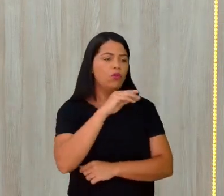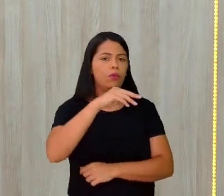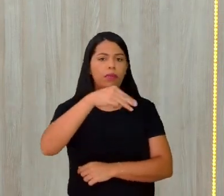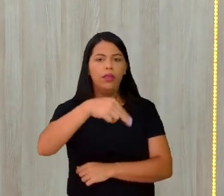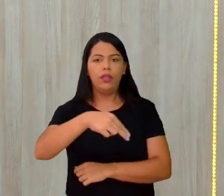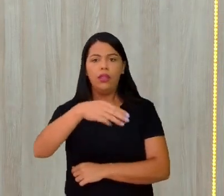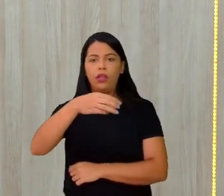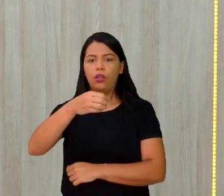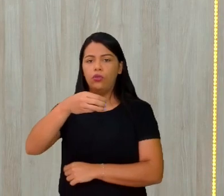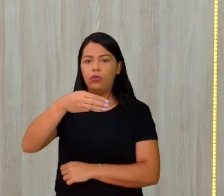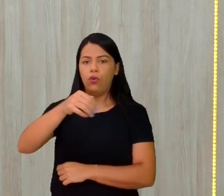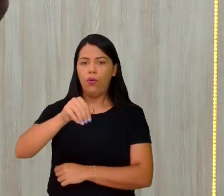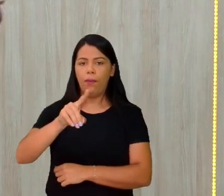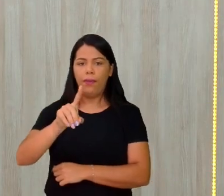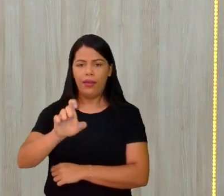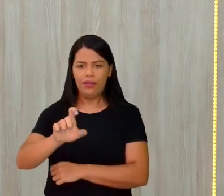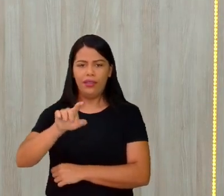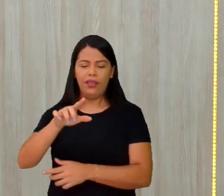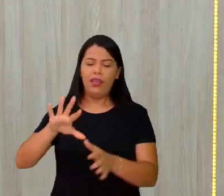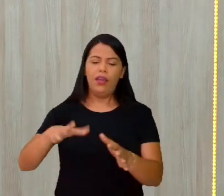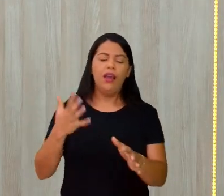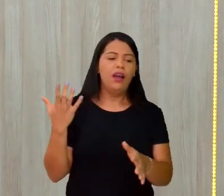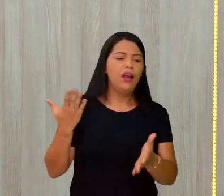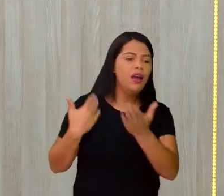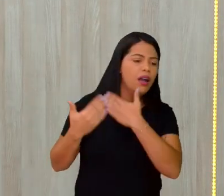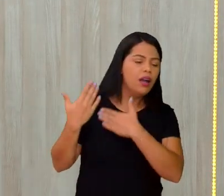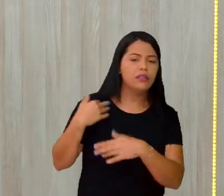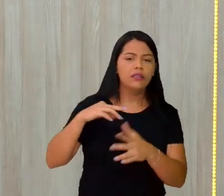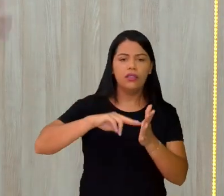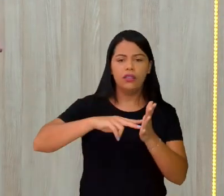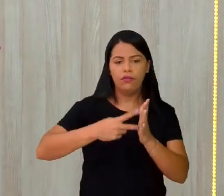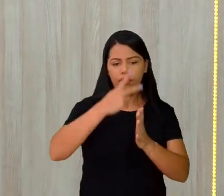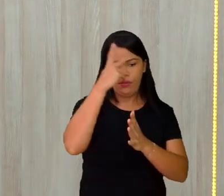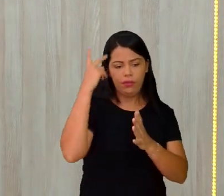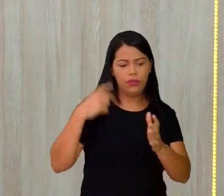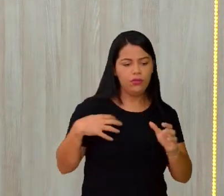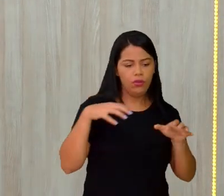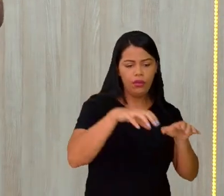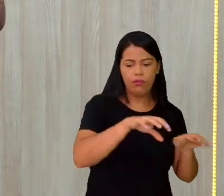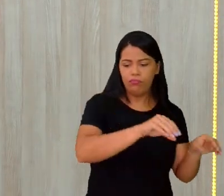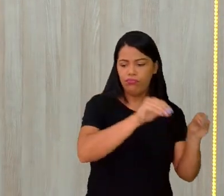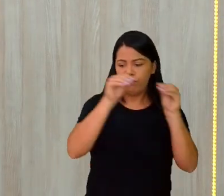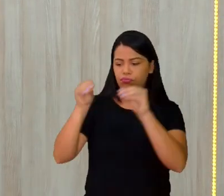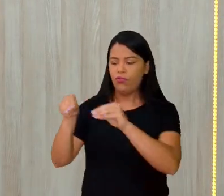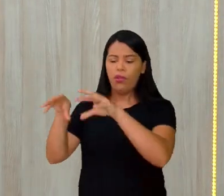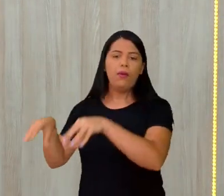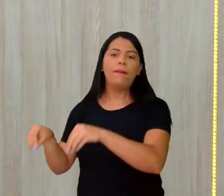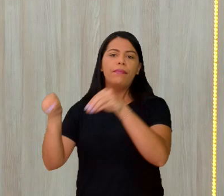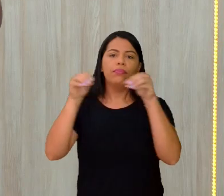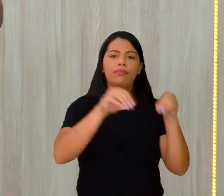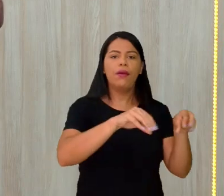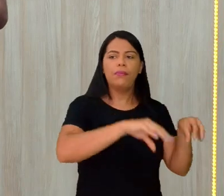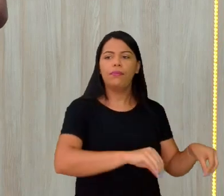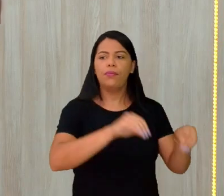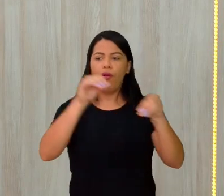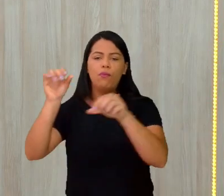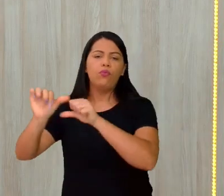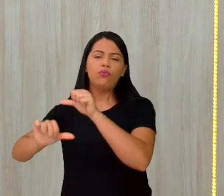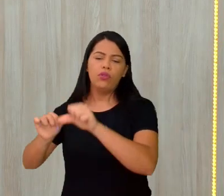específico para estar localizado, parado ali, aquela coisa toda. Aí ele vai lá, faz aquele